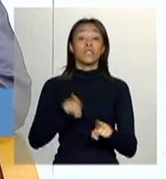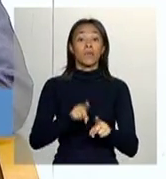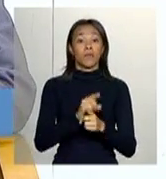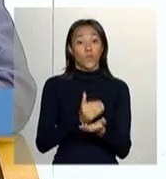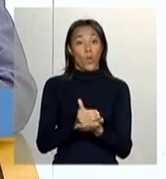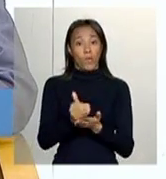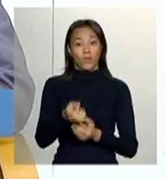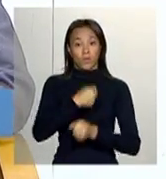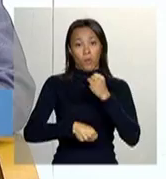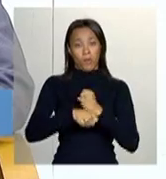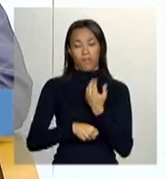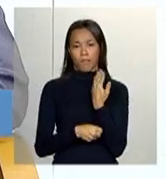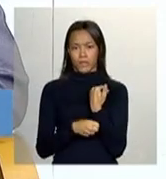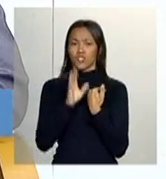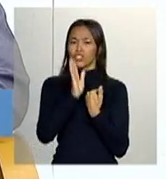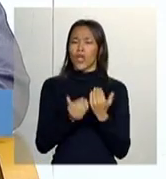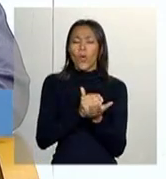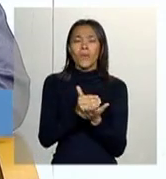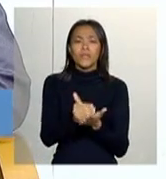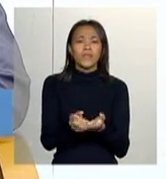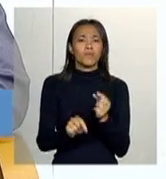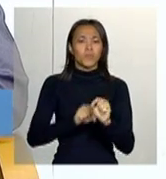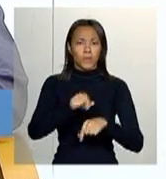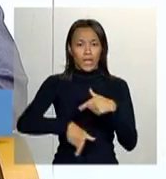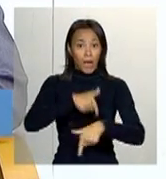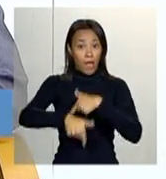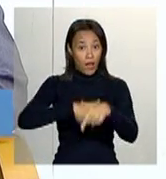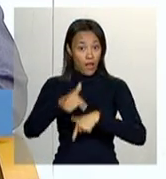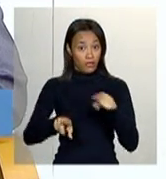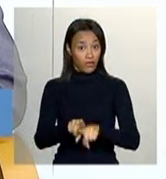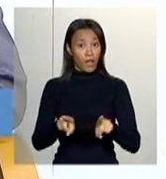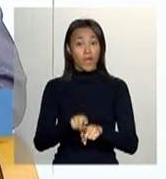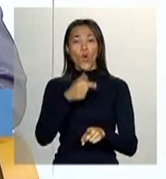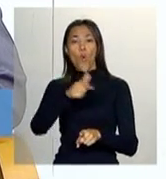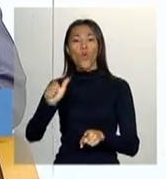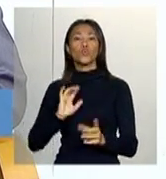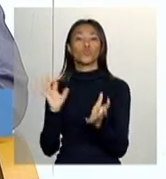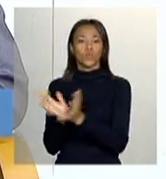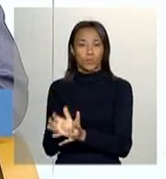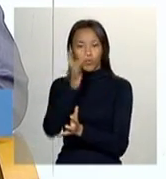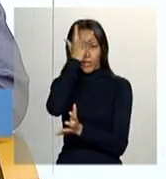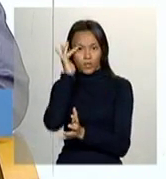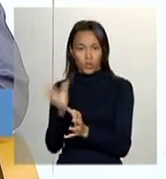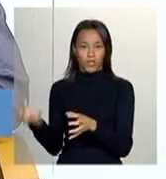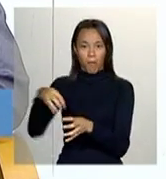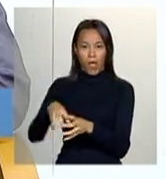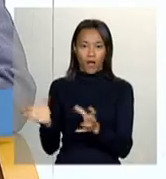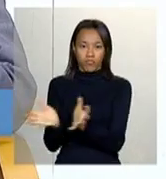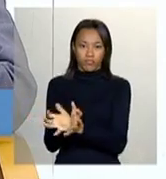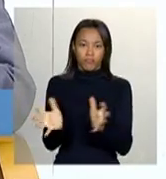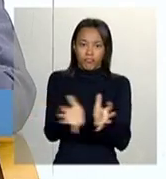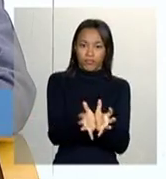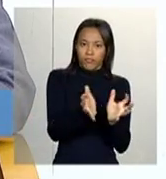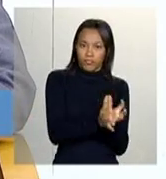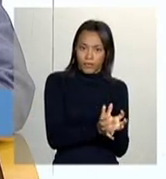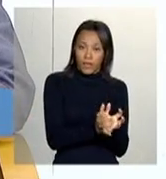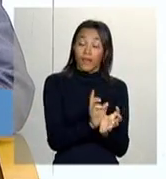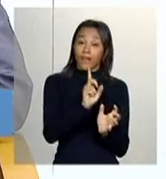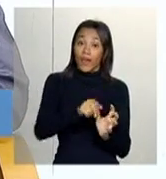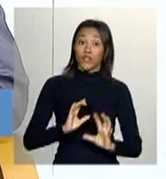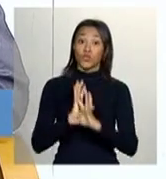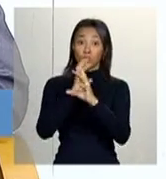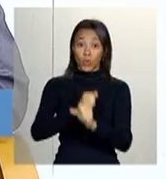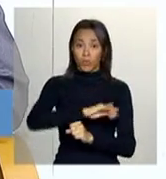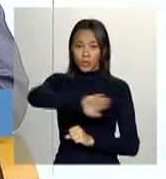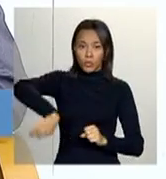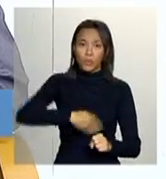passado, se começou a trabalhar na perspectiva, então, de englobar também outras populações. Nesses grupos de populações específicos, que aí, somando tudo,